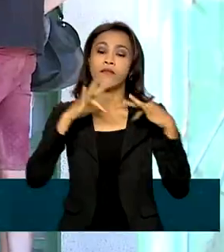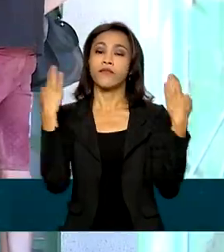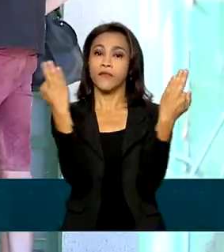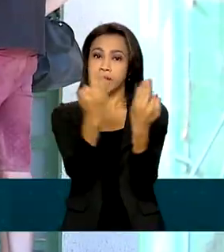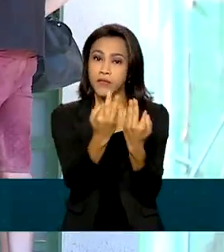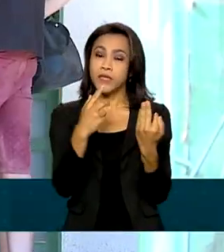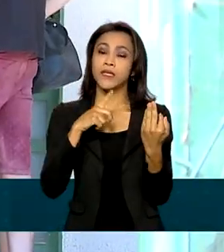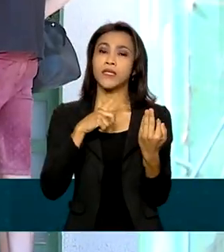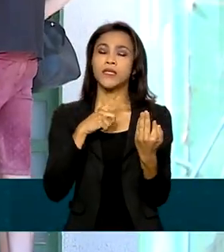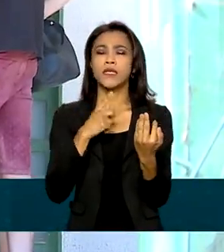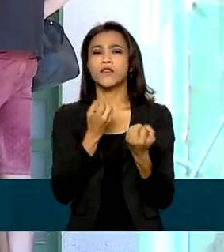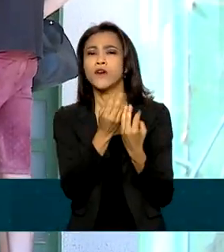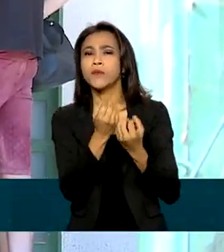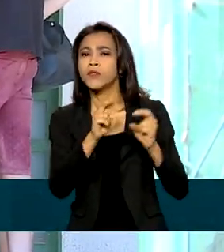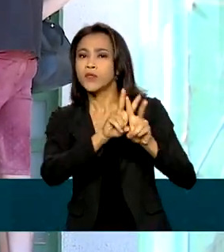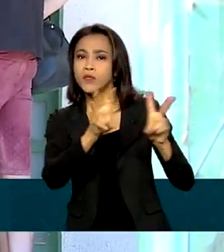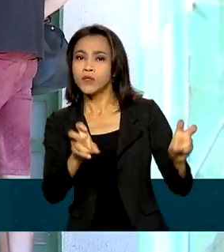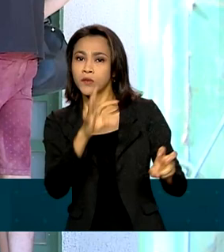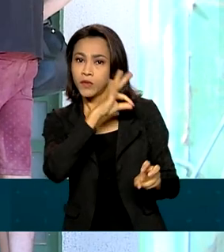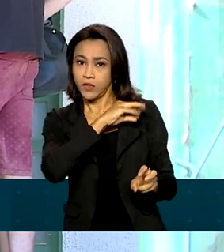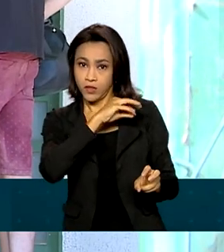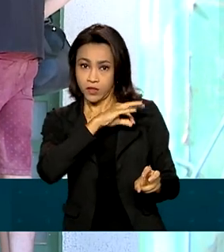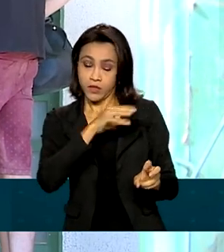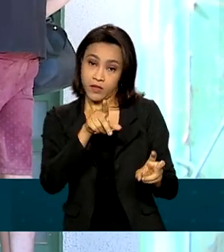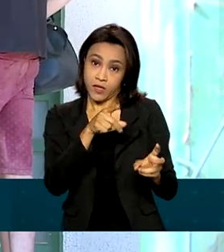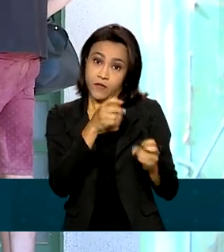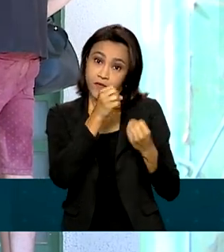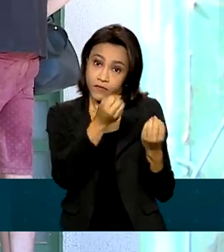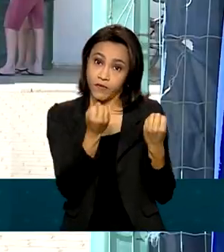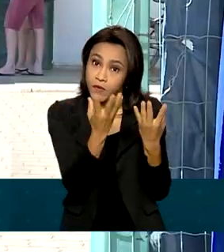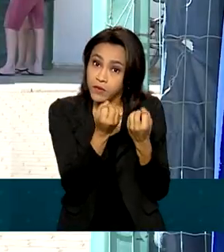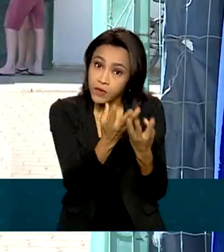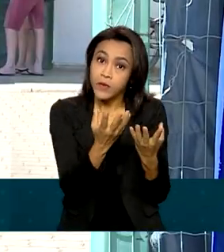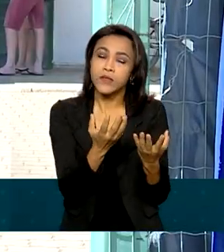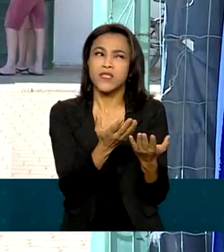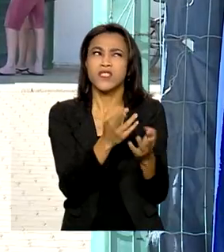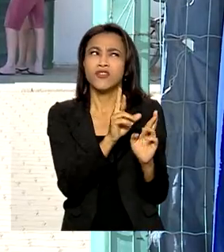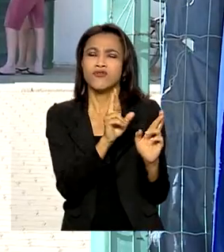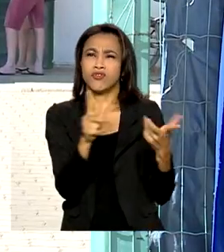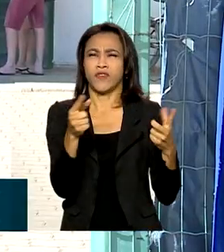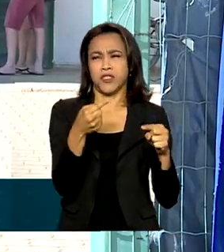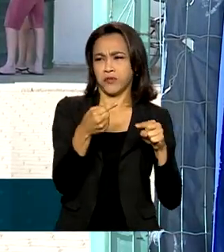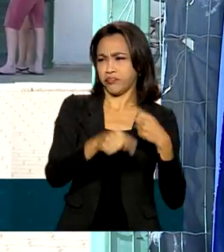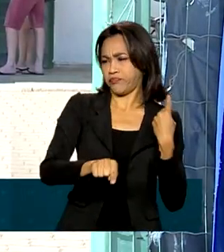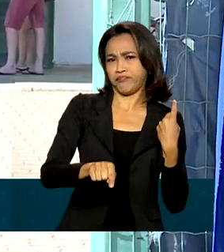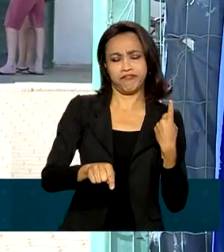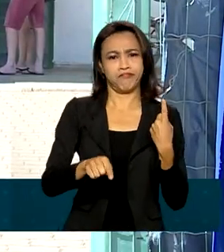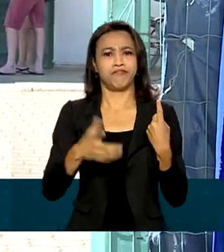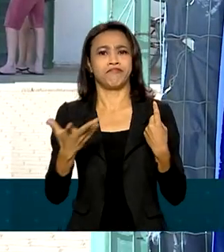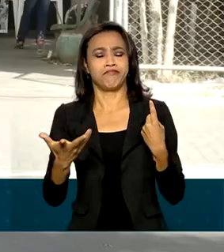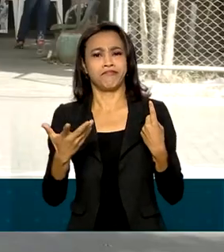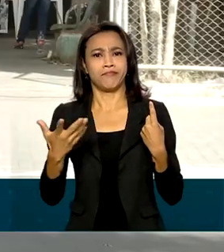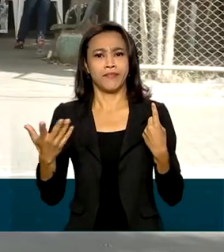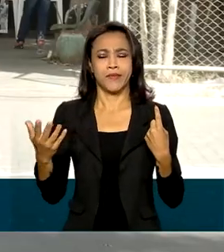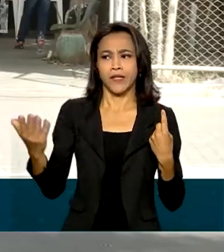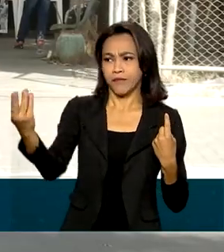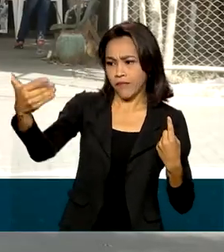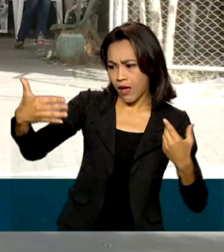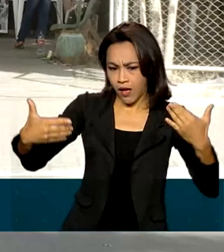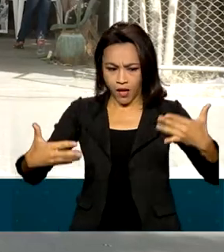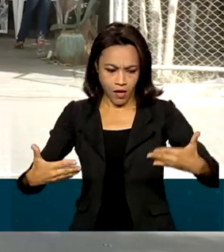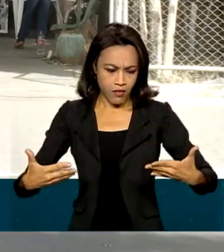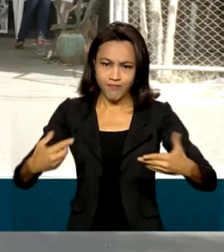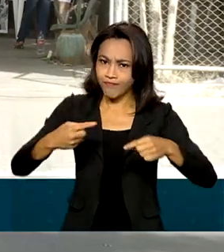informações sobre a renda no CadÚnico diferentes daquelas apresentadas em outros cadastros do governo federal. Quem não